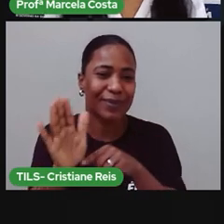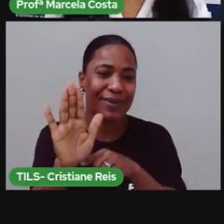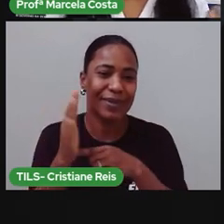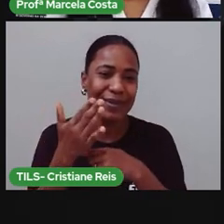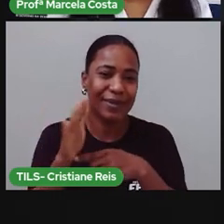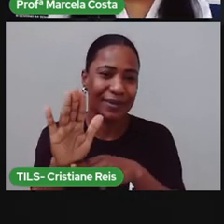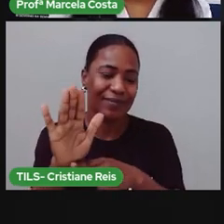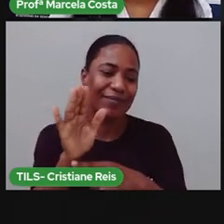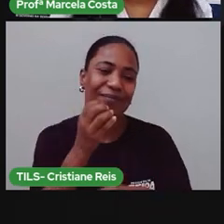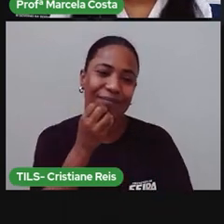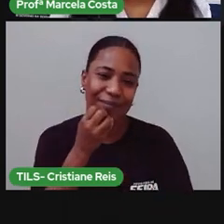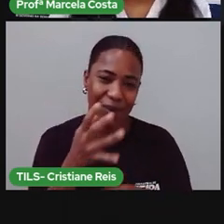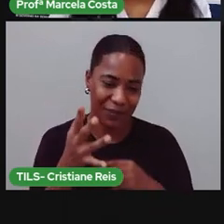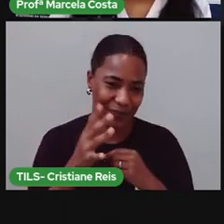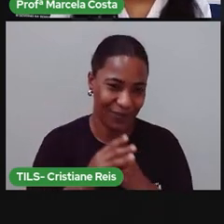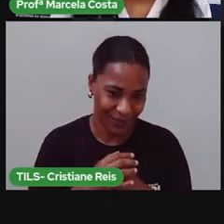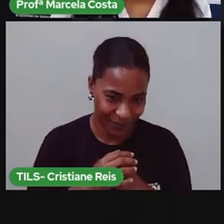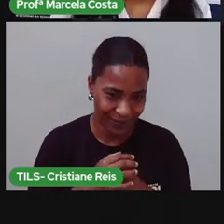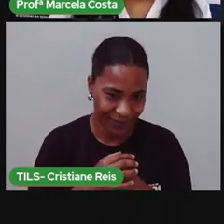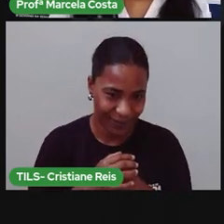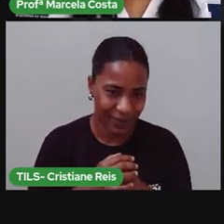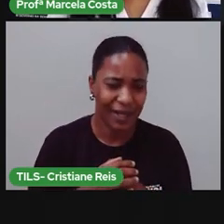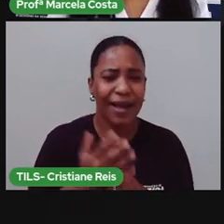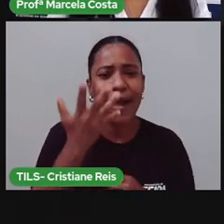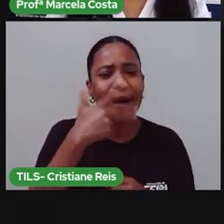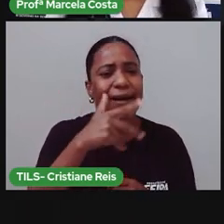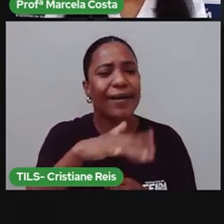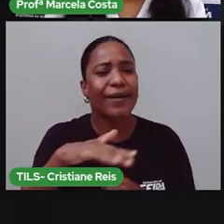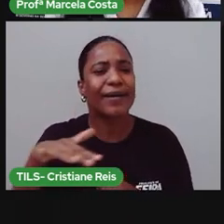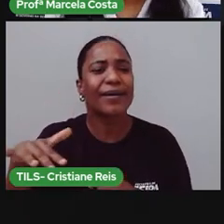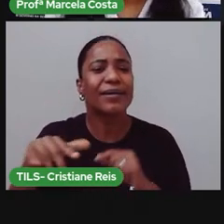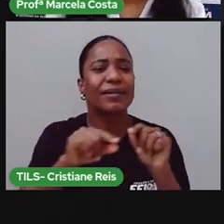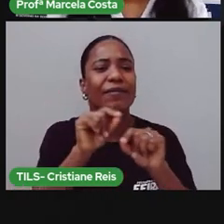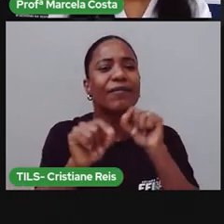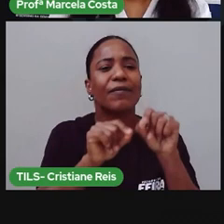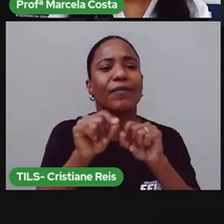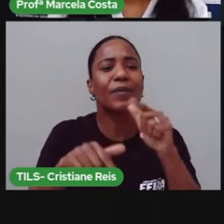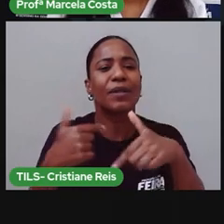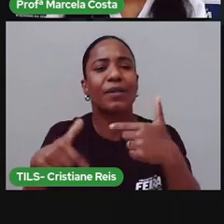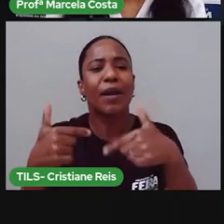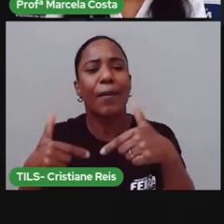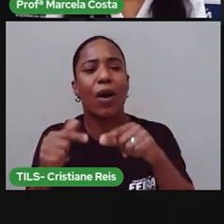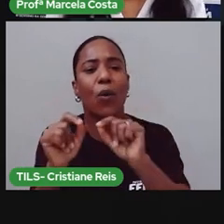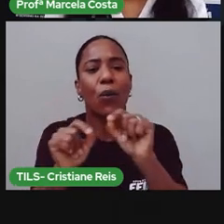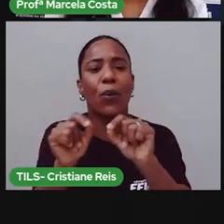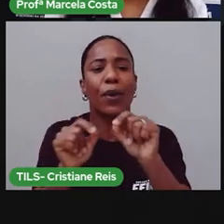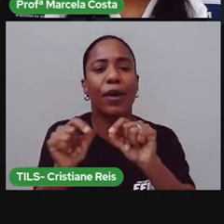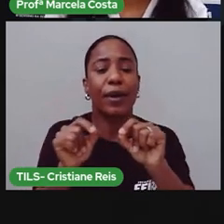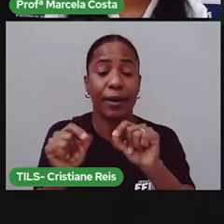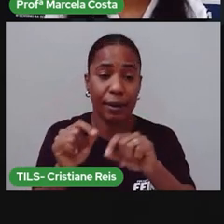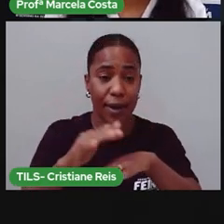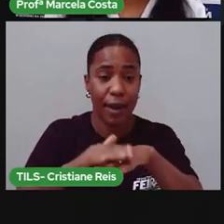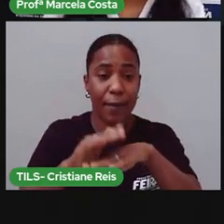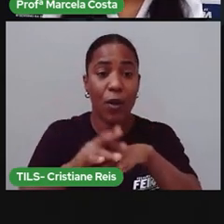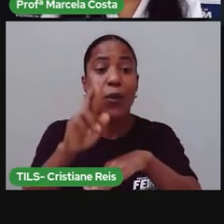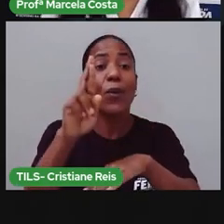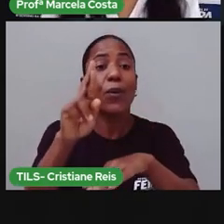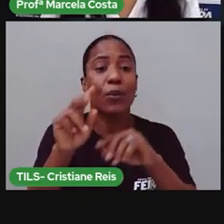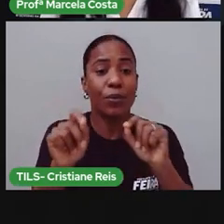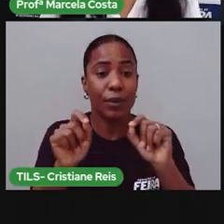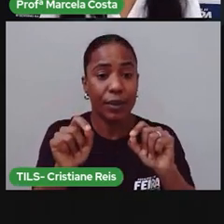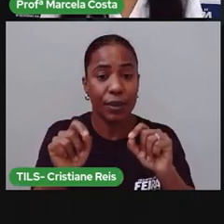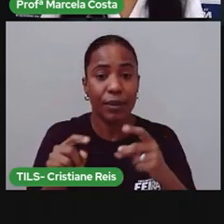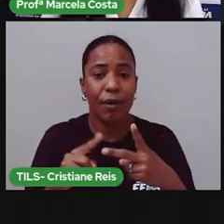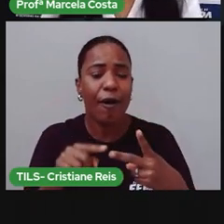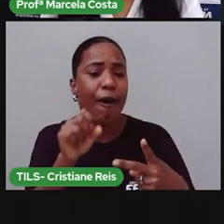O que é que a criança vai fazer? O que é que a avó vai fazer? Qual é a responsabilidade?